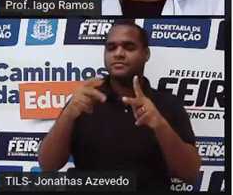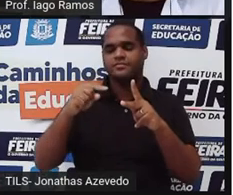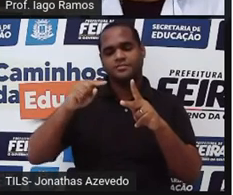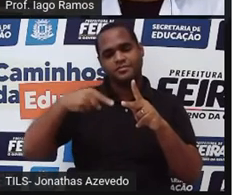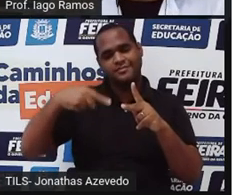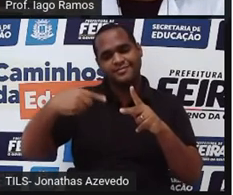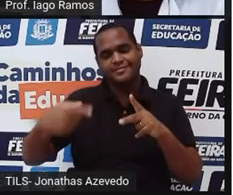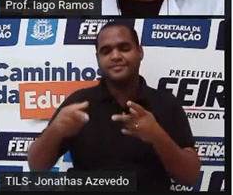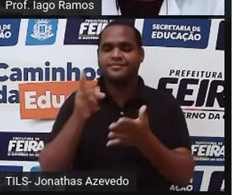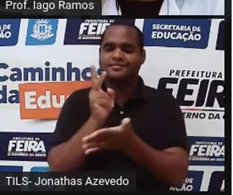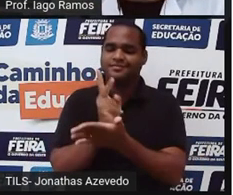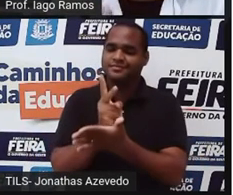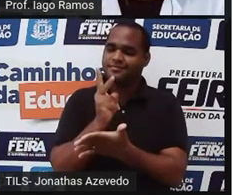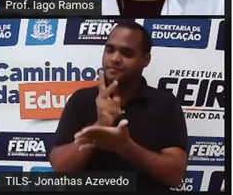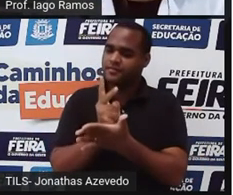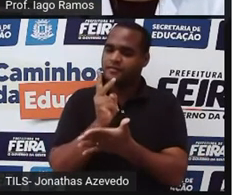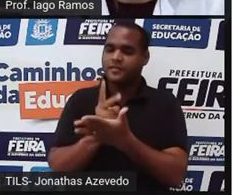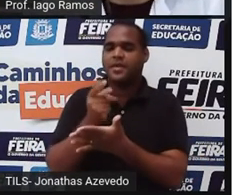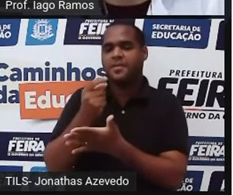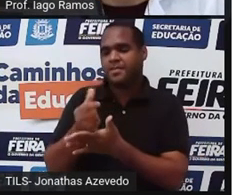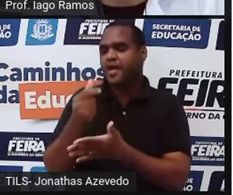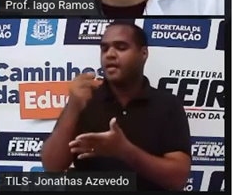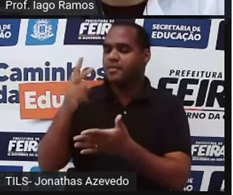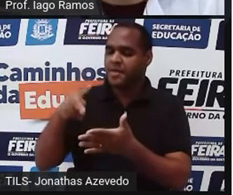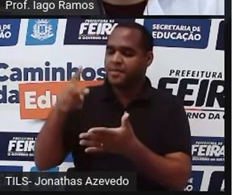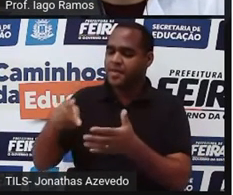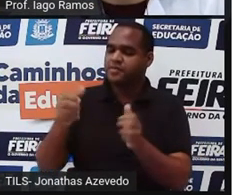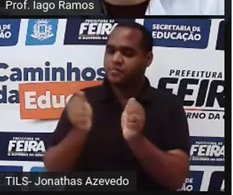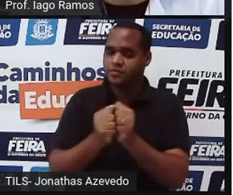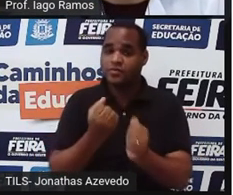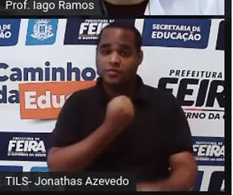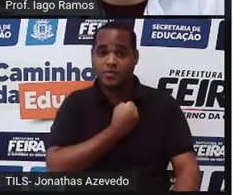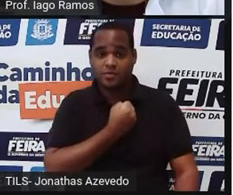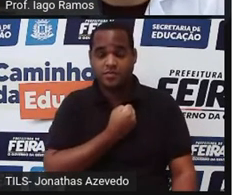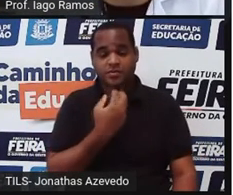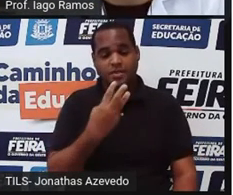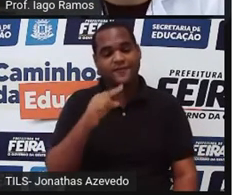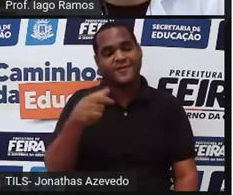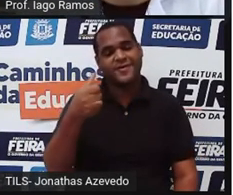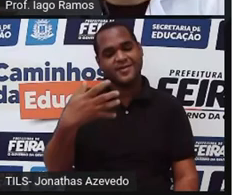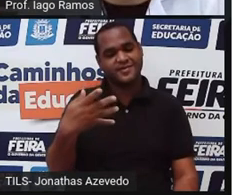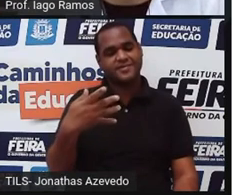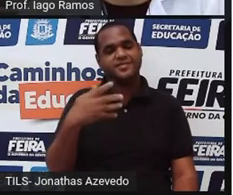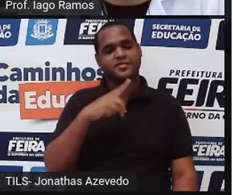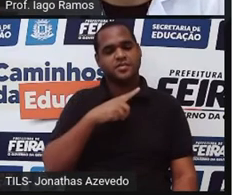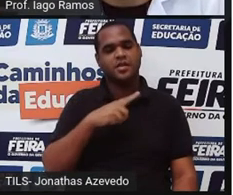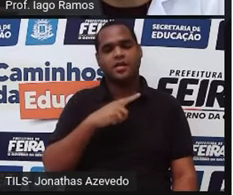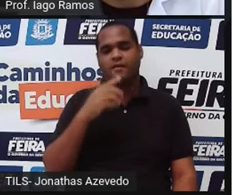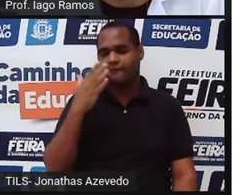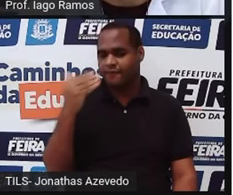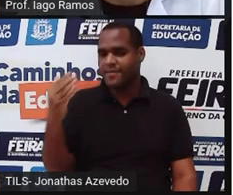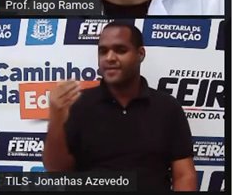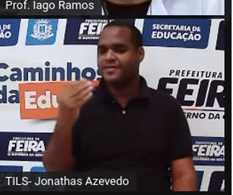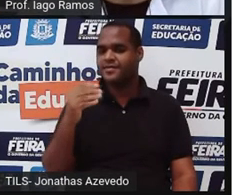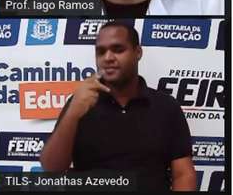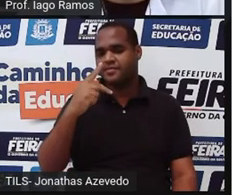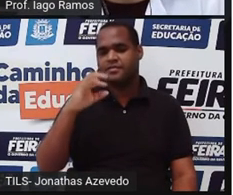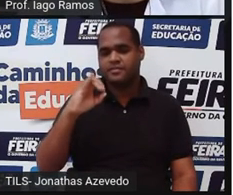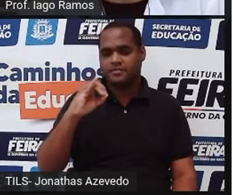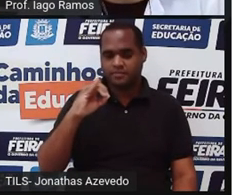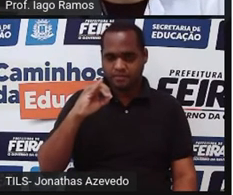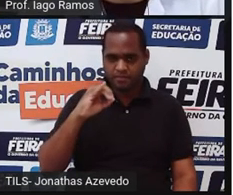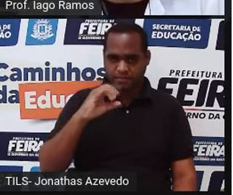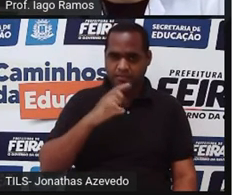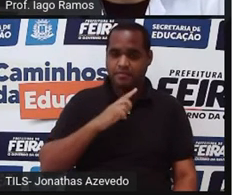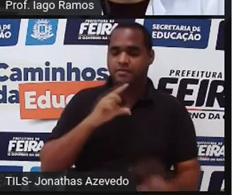está sempre se aproximando desse número 3,14. Então, esse é o famoso π. E por que